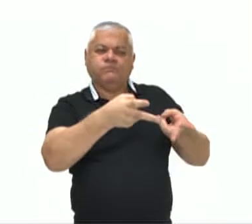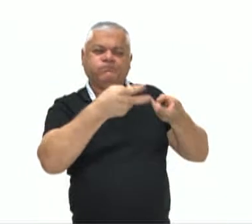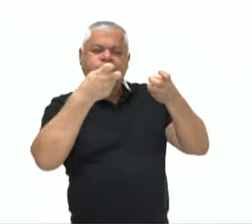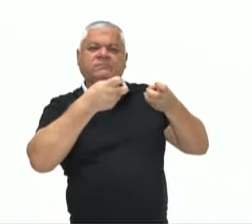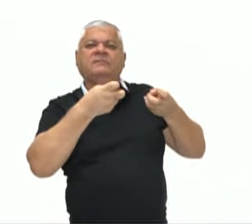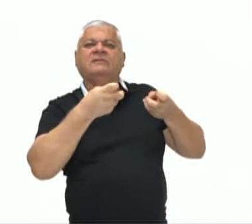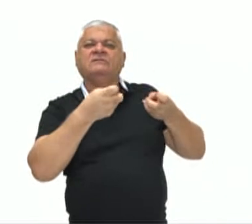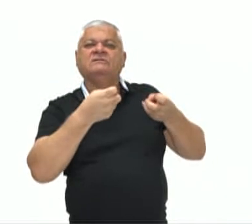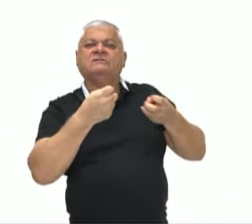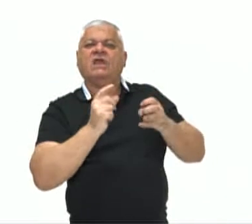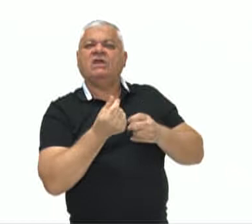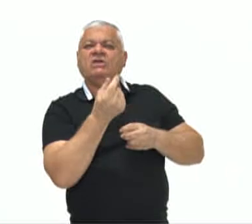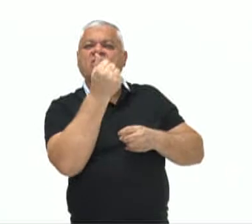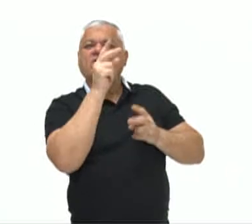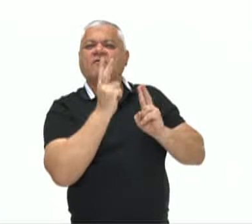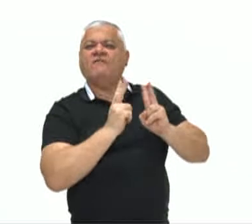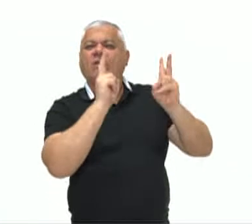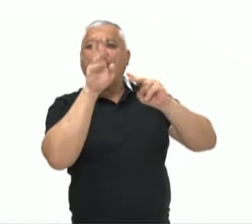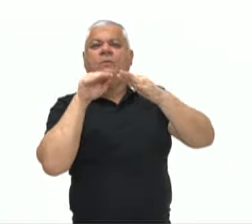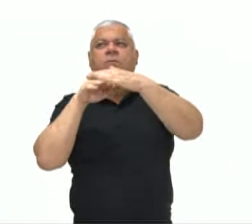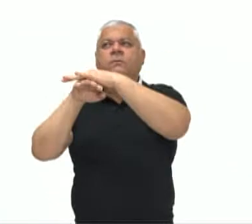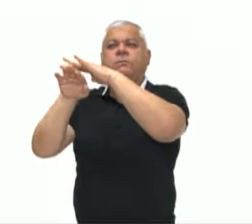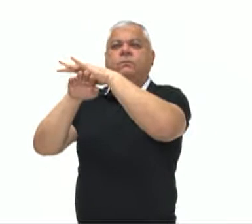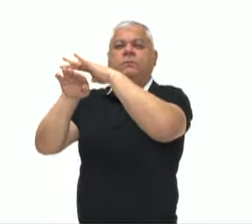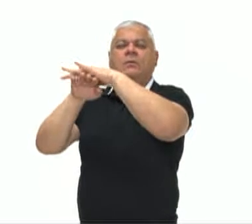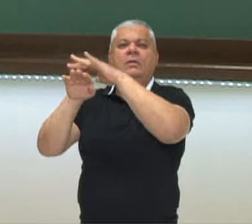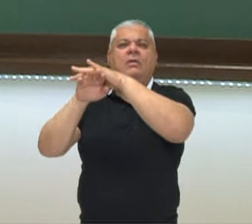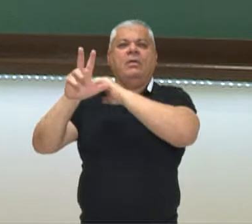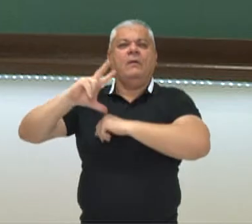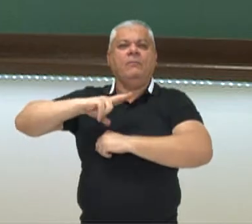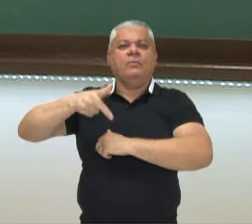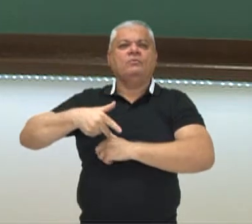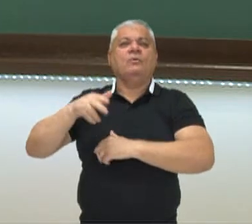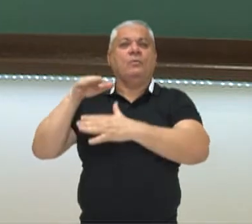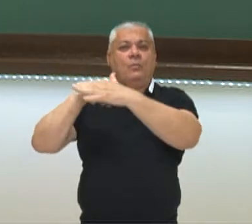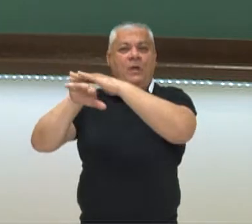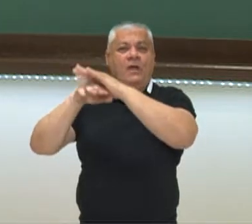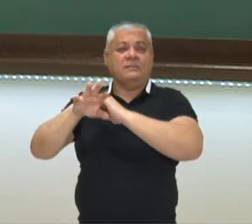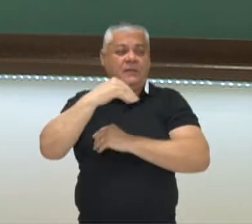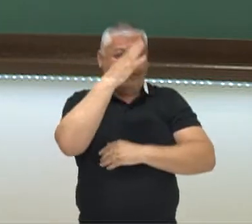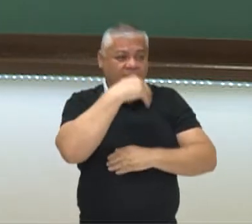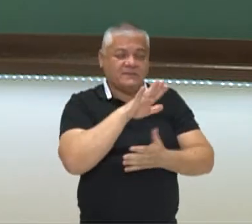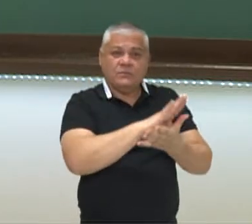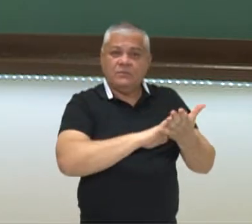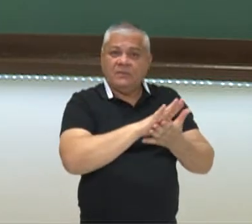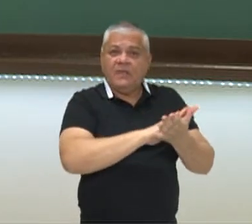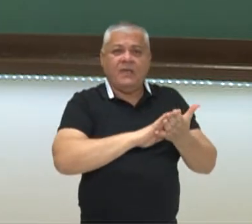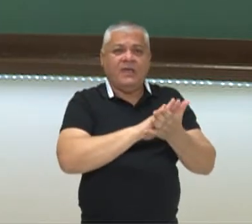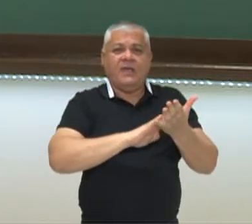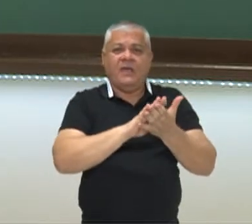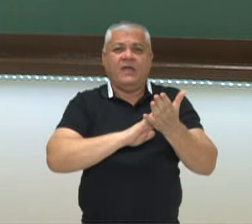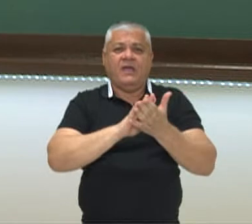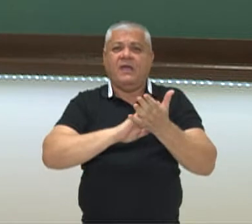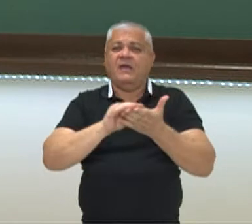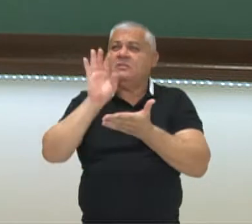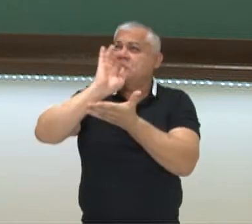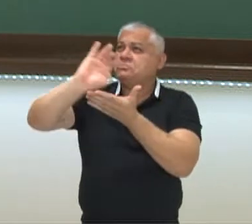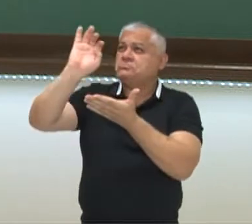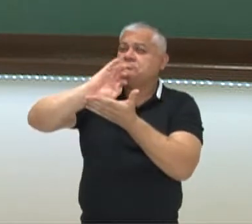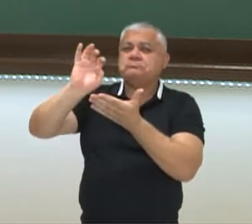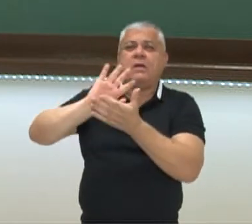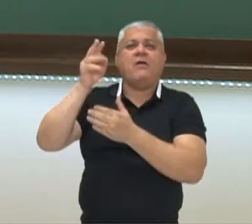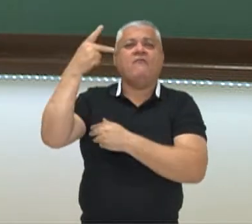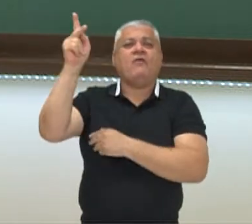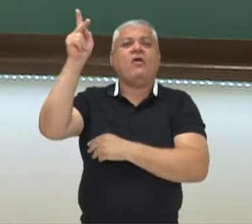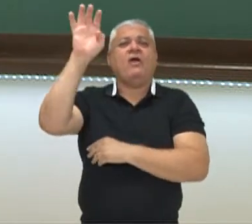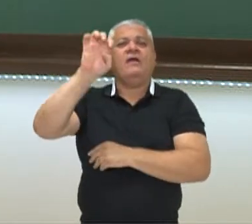um país muito rico em recursos minerais, essa acumulação de riquezas não ficava dentro do território, ia para fora. Então, se desenvolvimento era